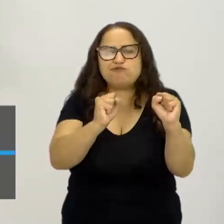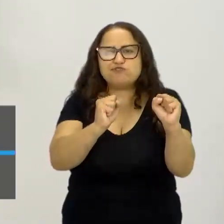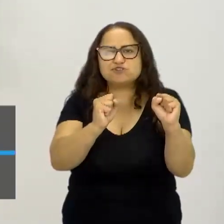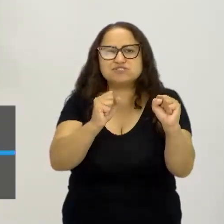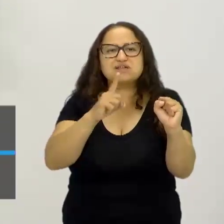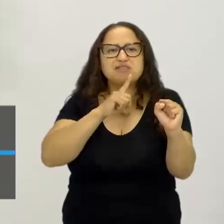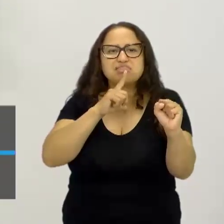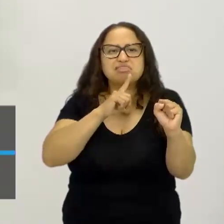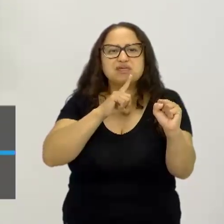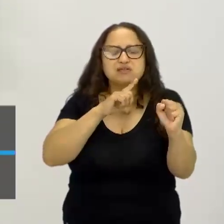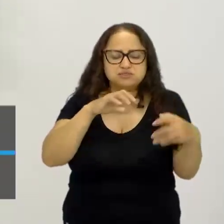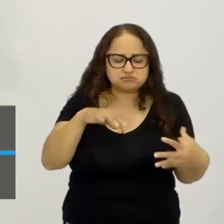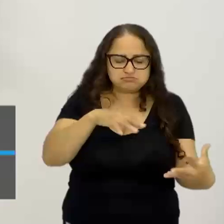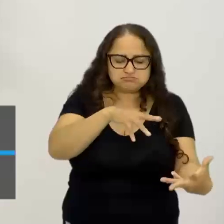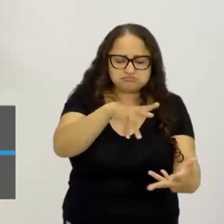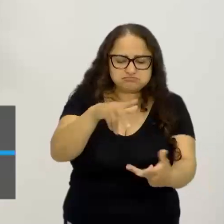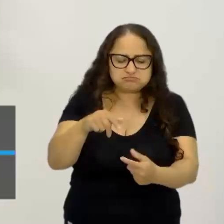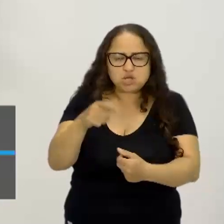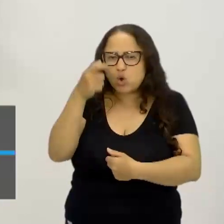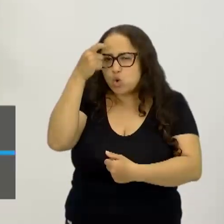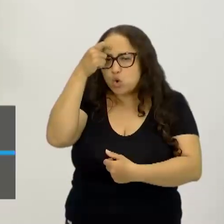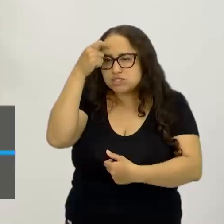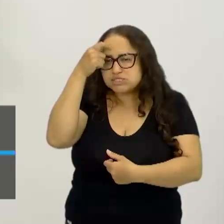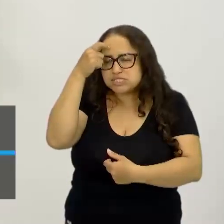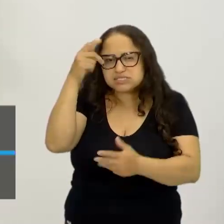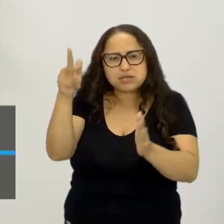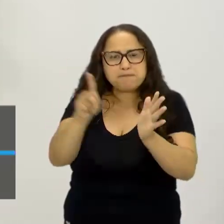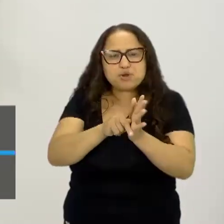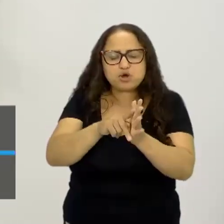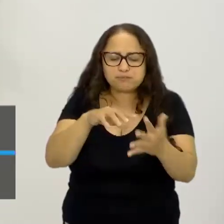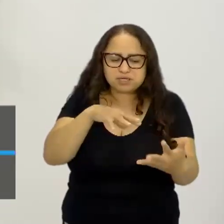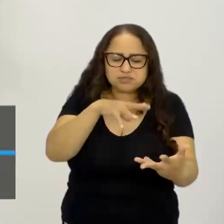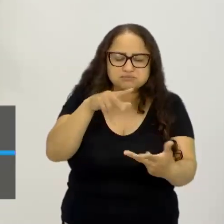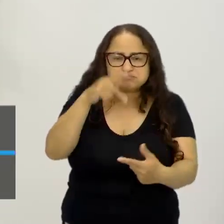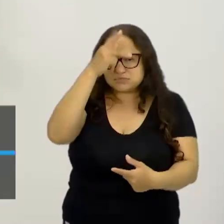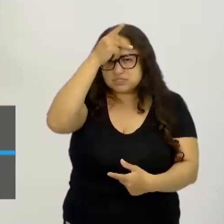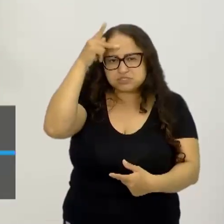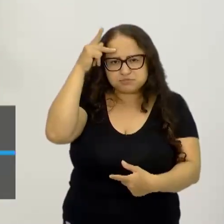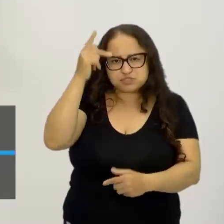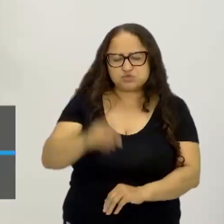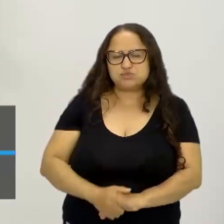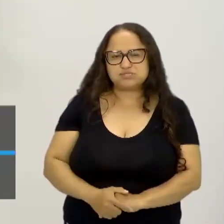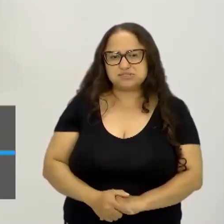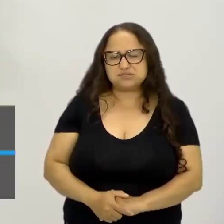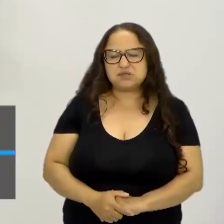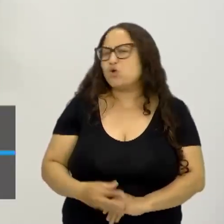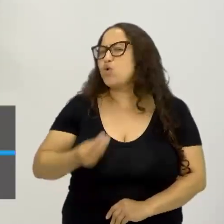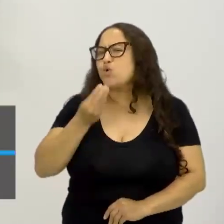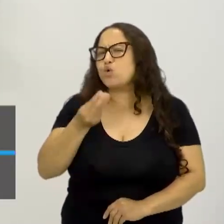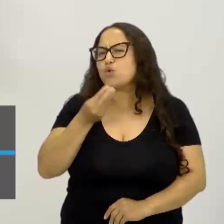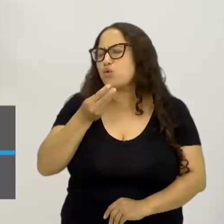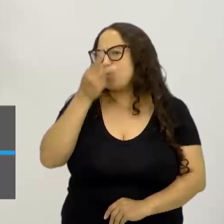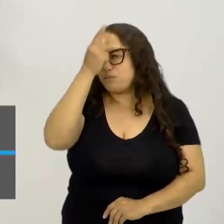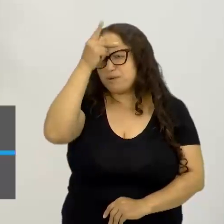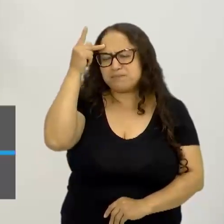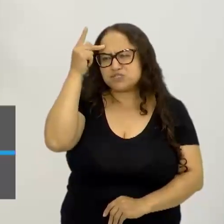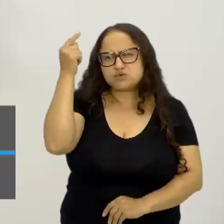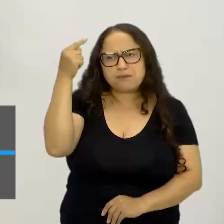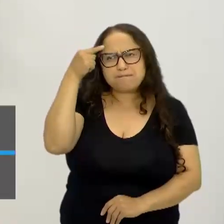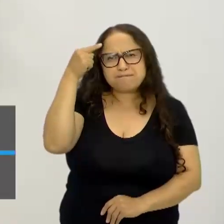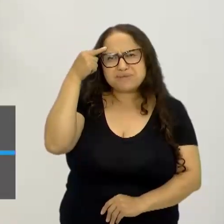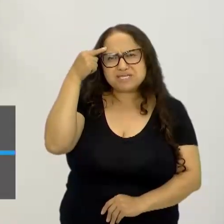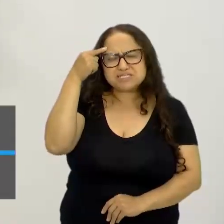universo psíquico das pessoas, sobre como que as pessoas, elas sentem, pensam,